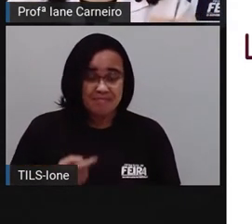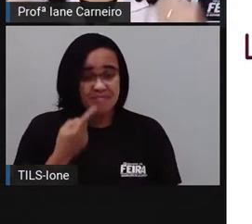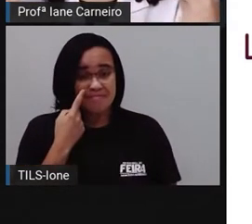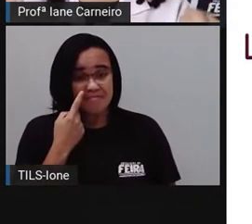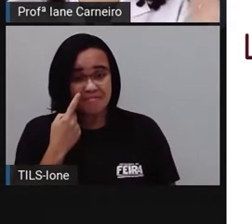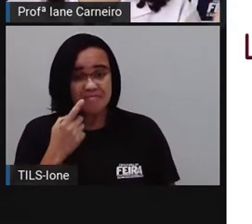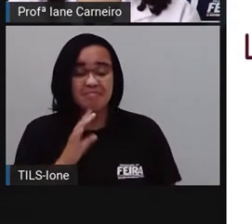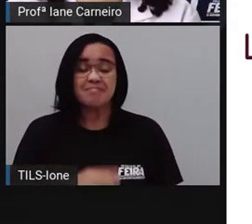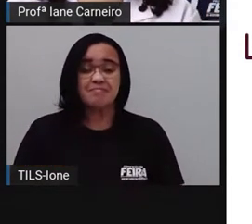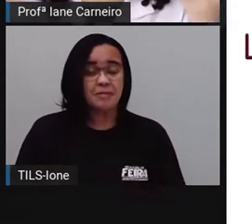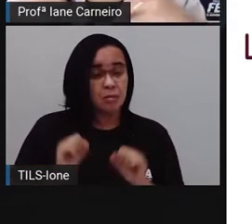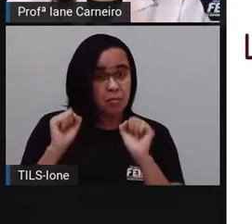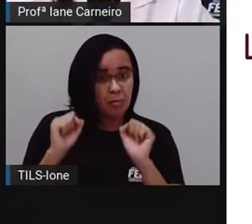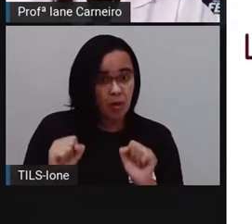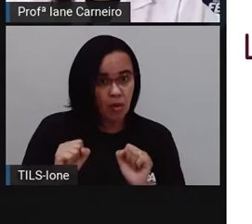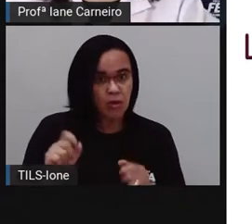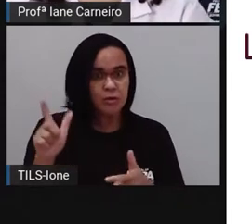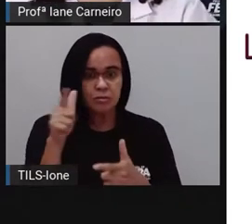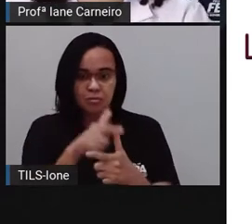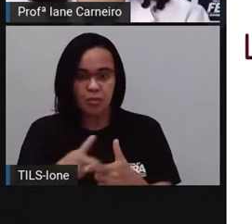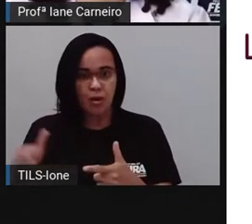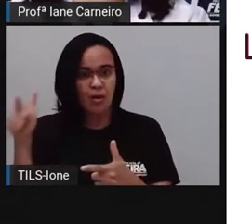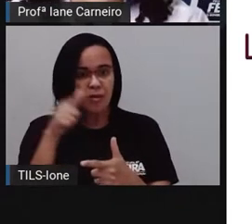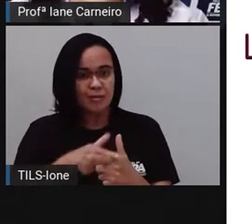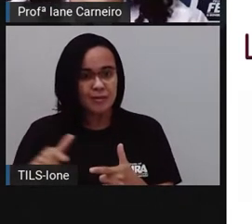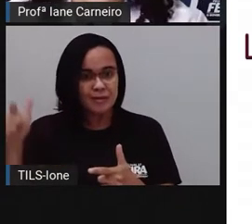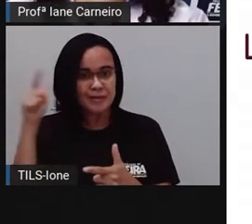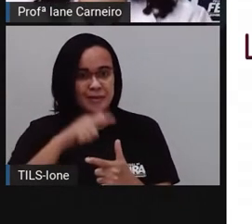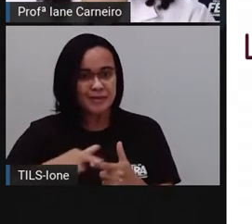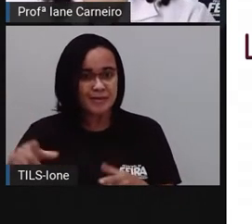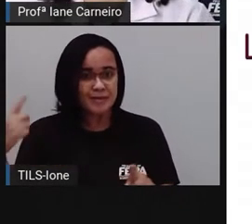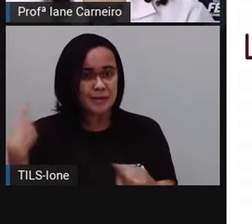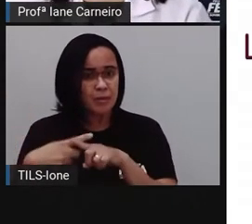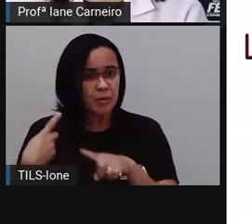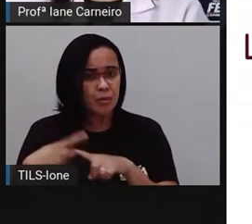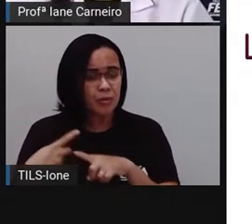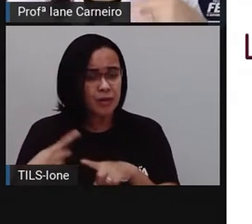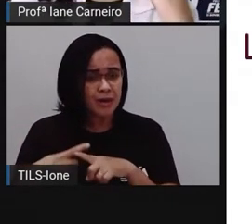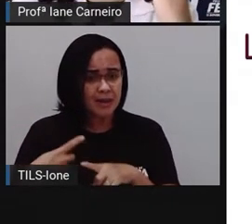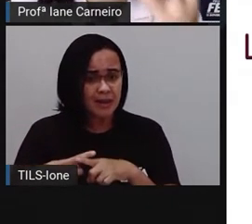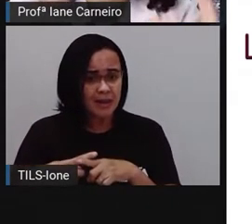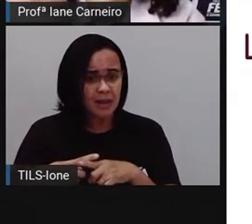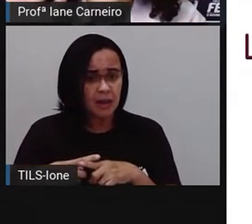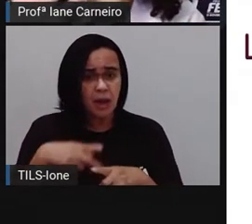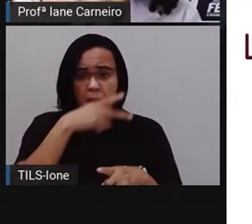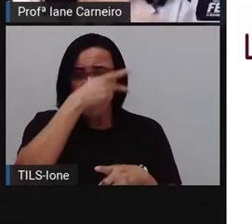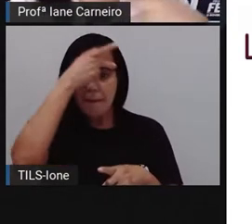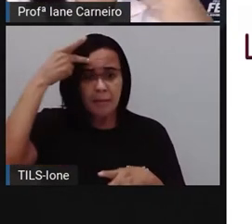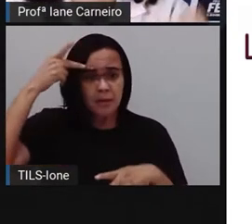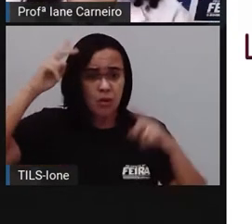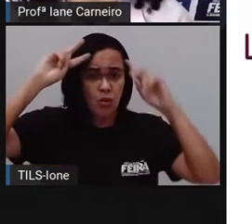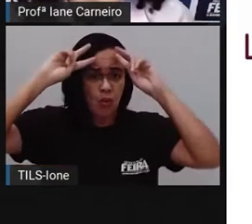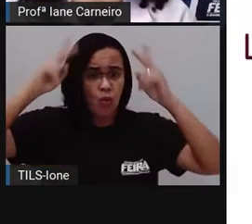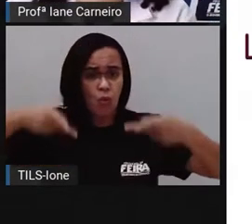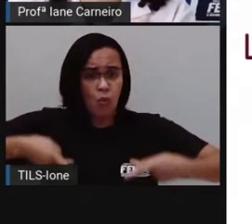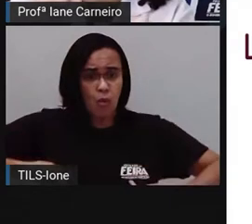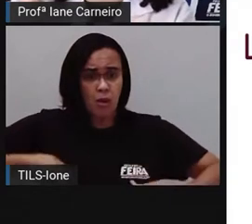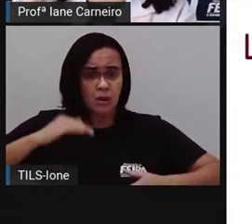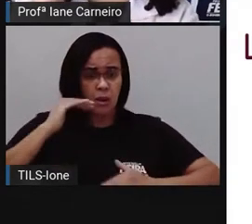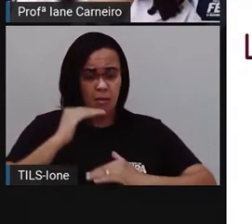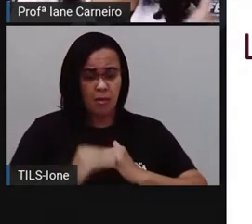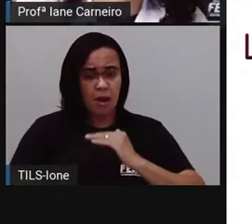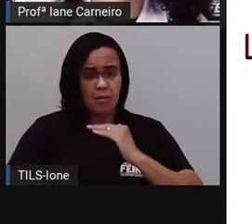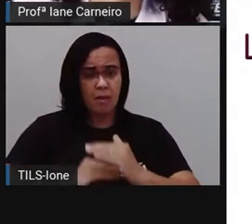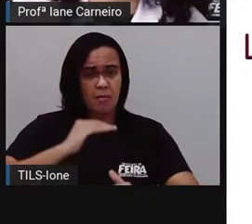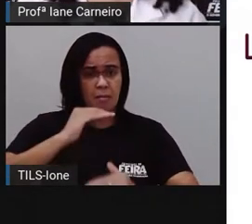problemão que nós, seres humanos, temos enfrentado ultimamente. Por quê? O ser humano, ele foi, ó, se desenvolvendo, né? A gente foi